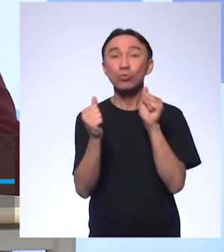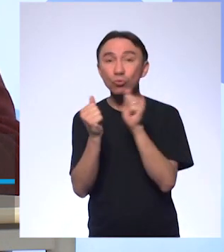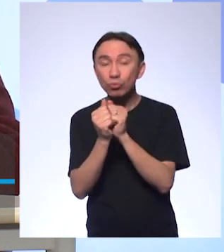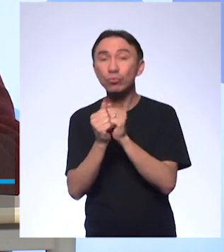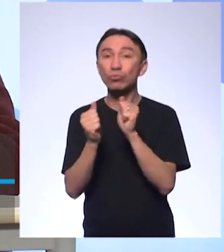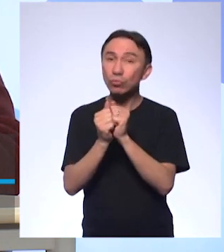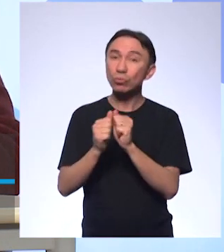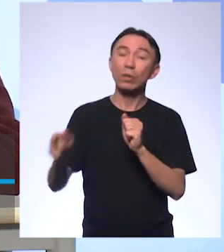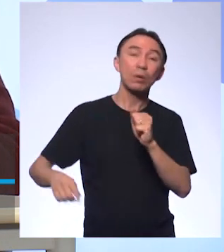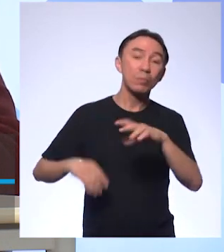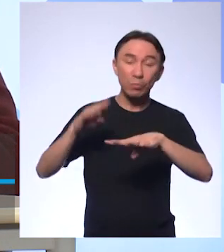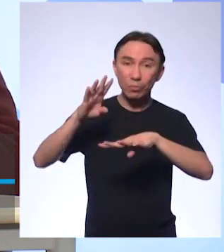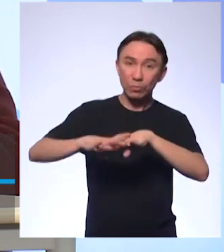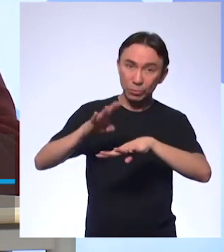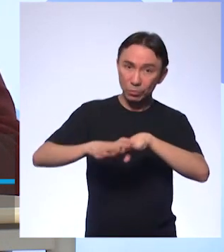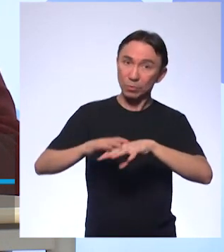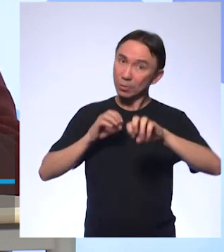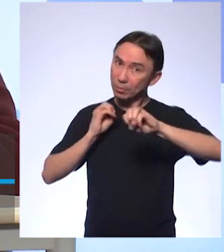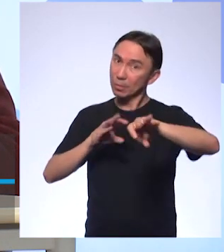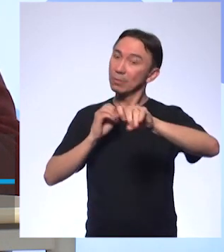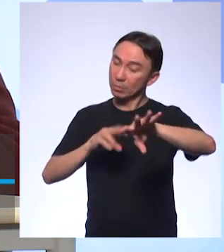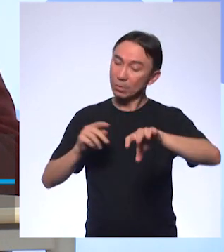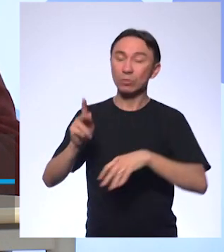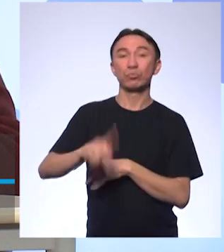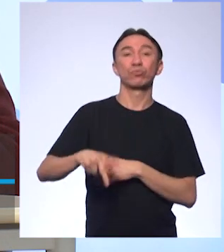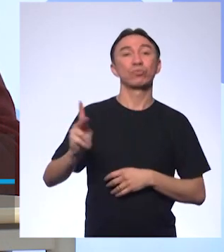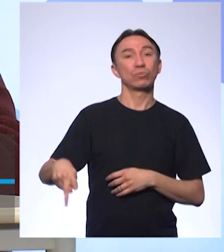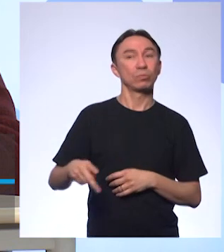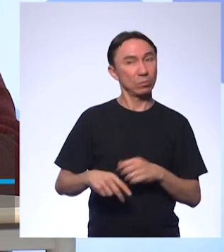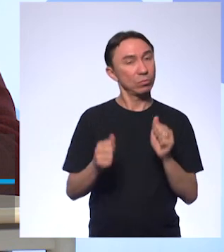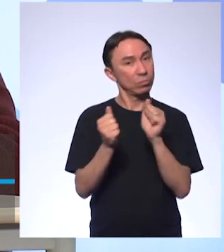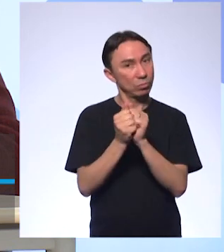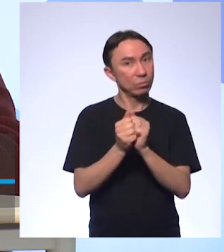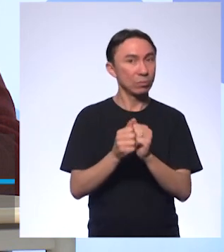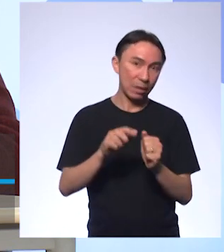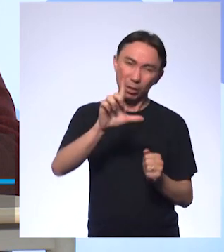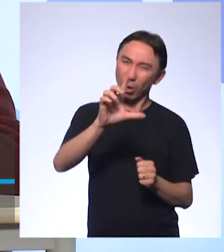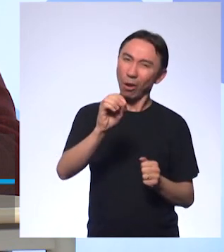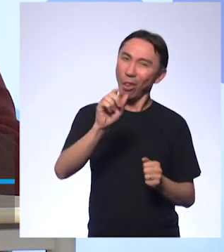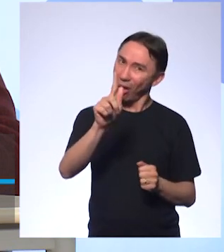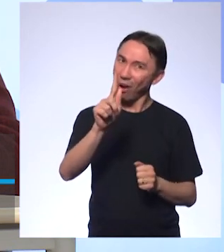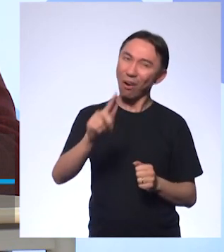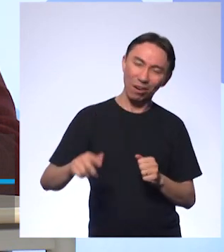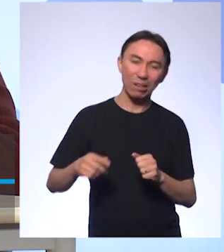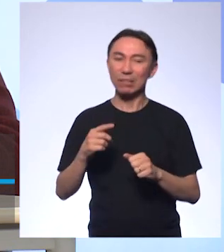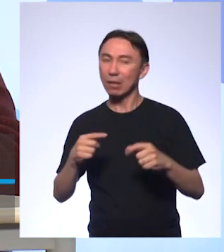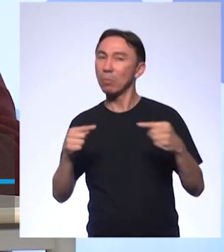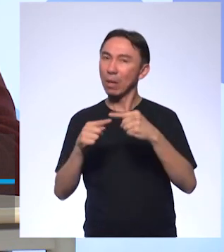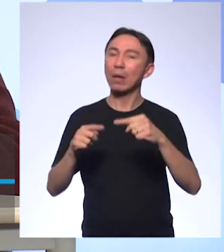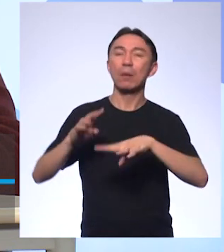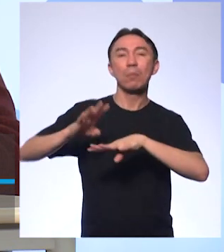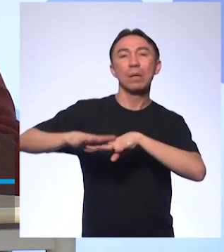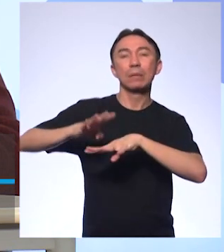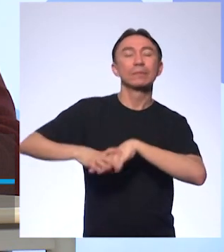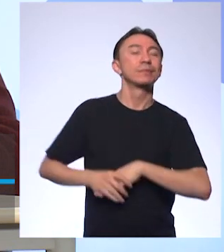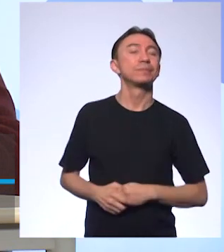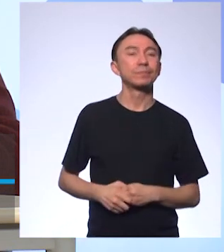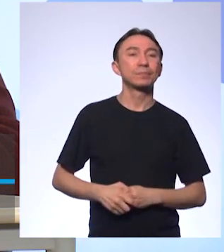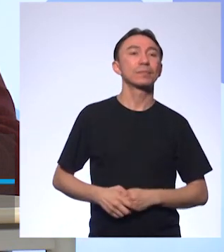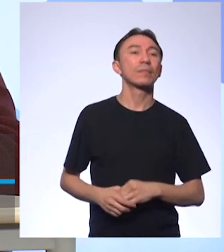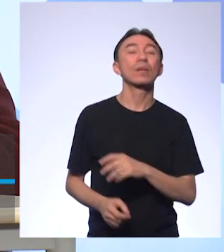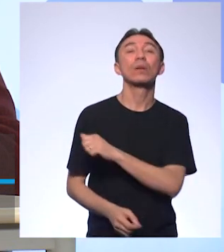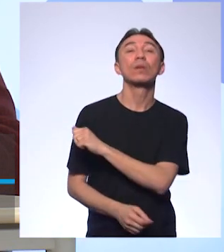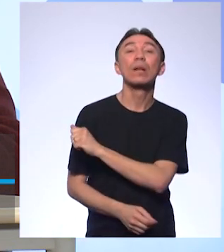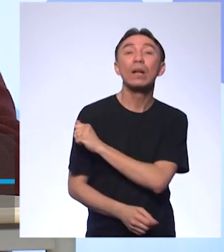estudo de logaritmos. Ele aqui coloca uma sugestão. Olha só. Os alunos da escola...